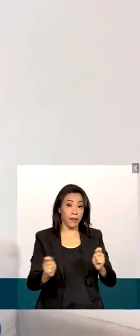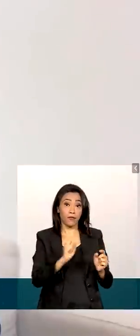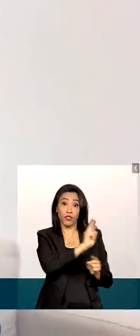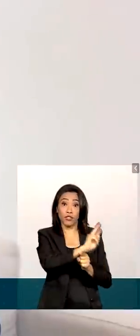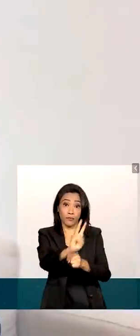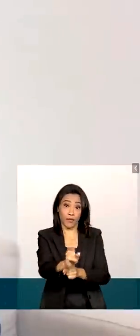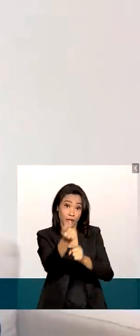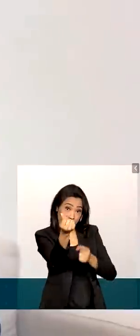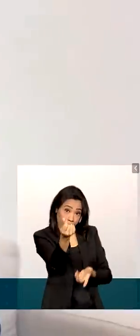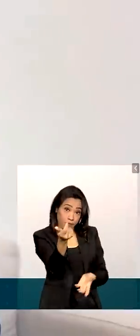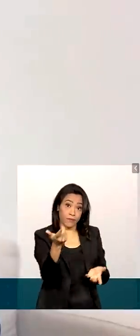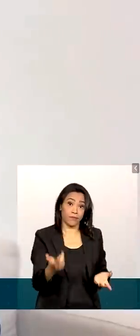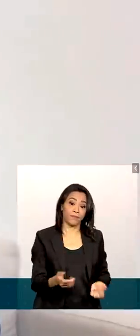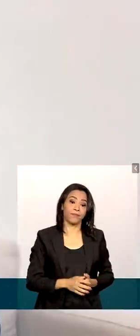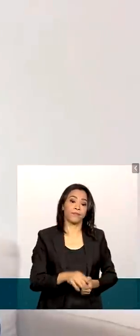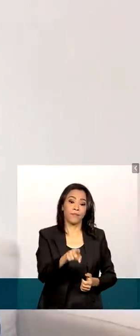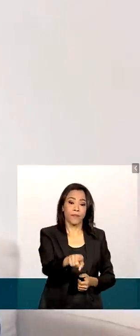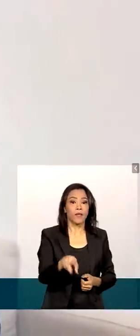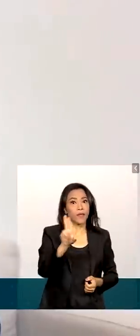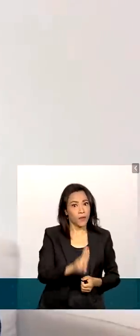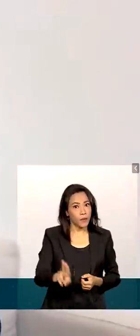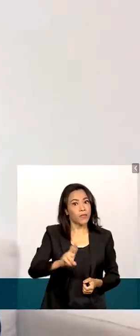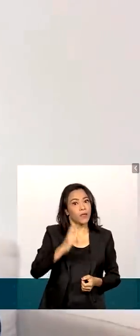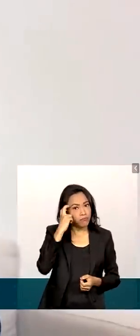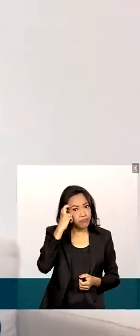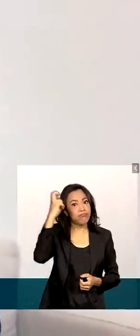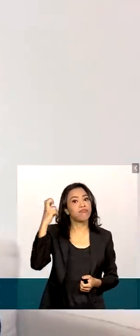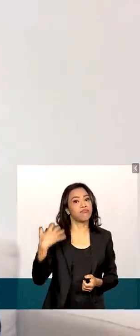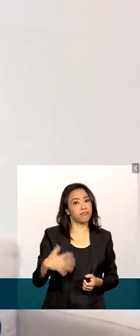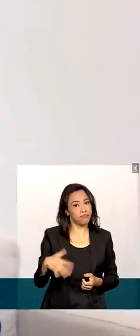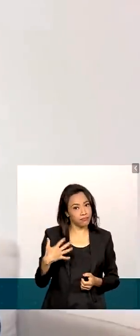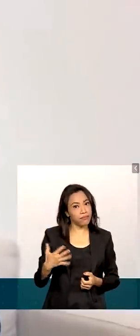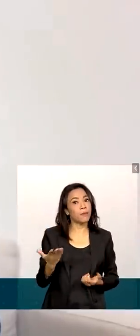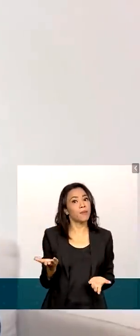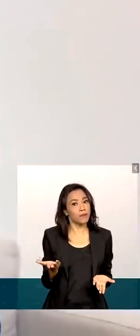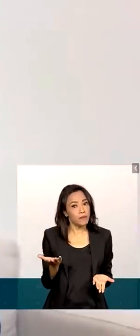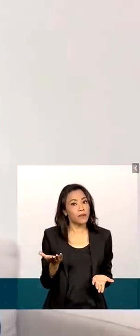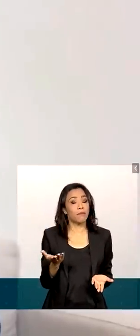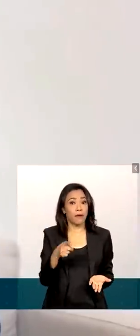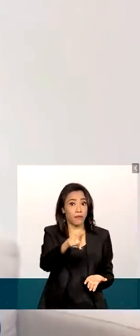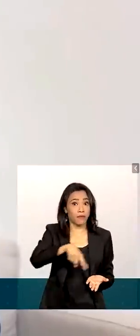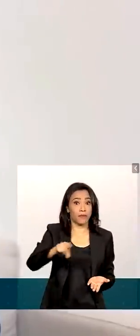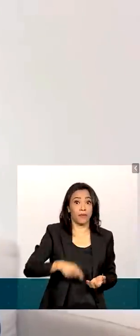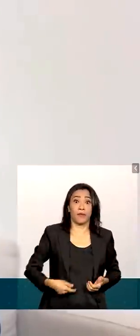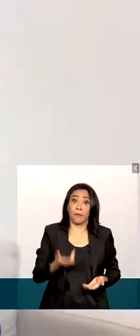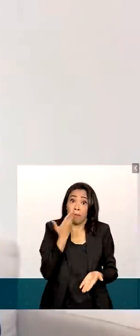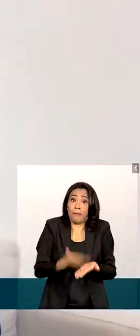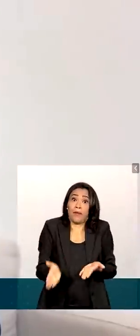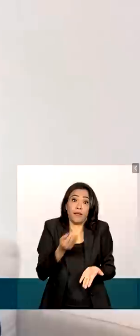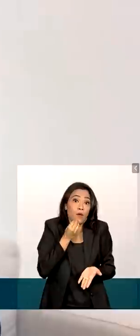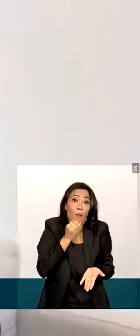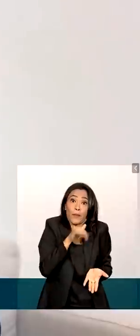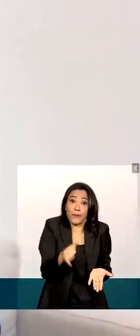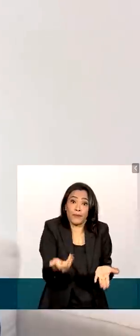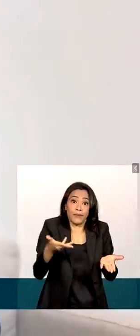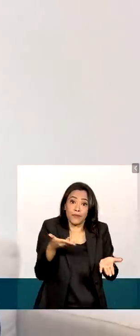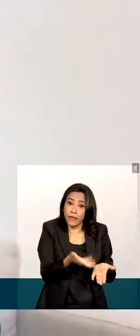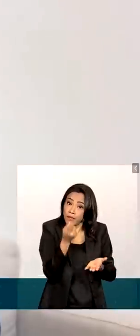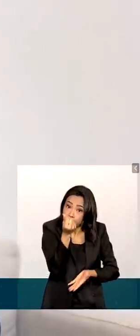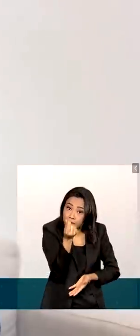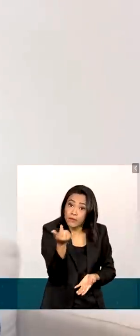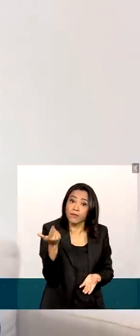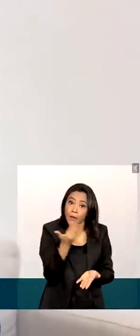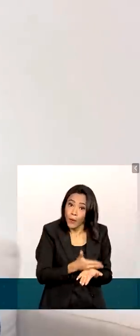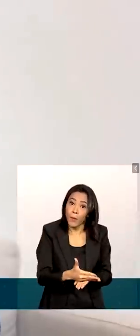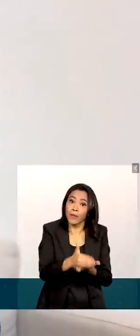Usar esse dinheiro com o máximo de parcimônio possível e sabedoria, para você não desperdiçar essa oportunidade desse recurso,